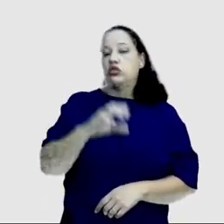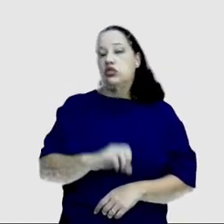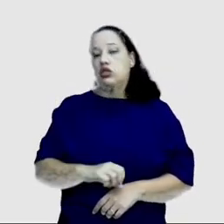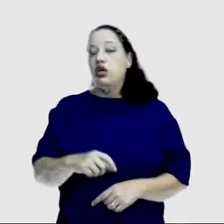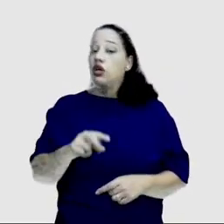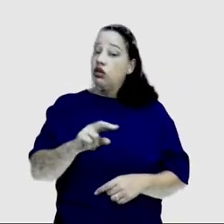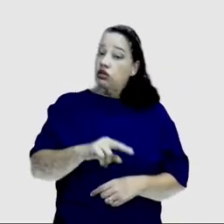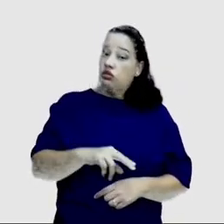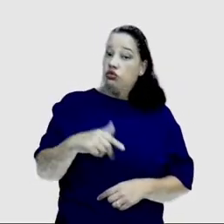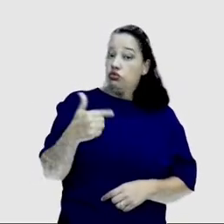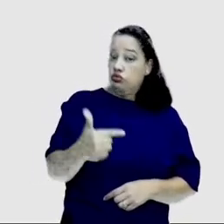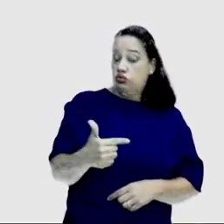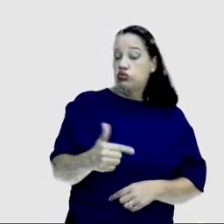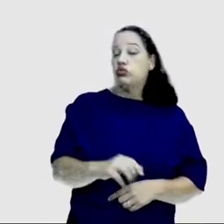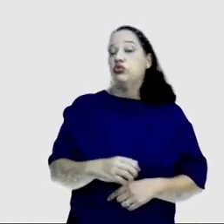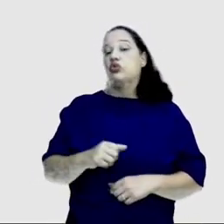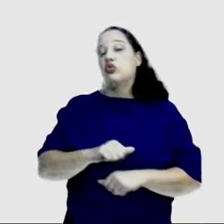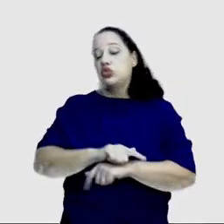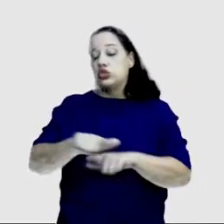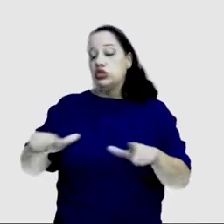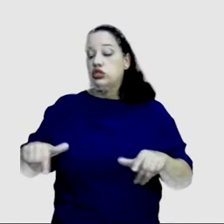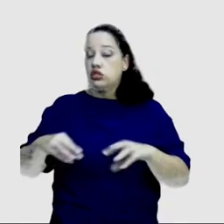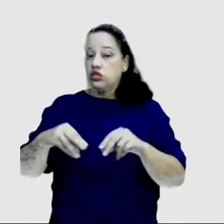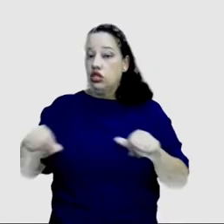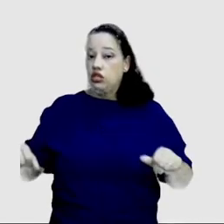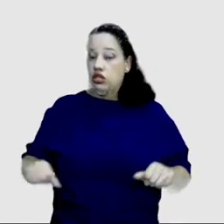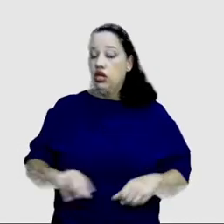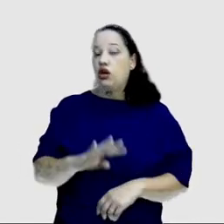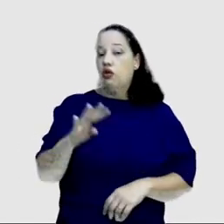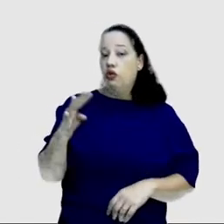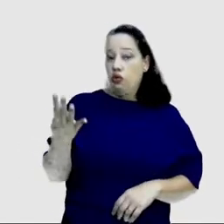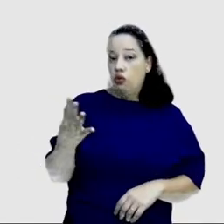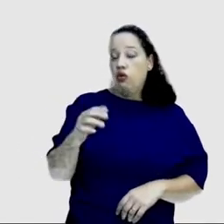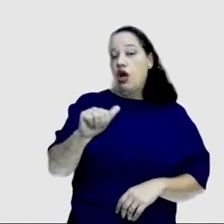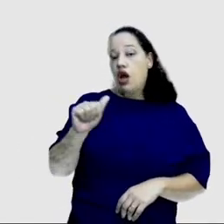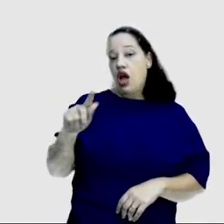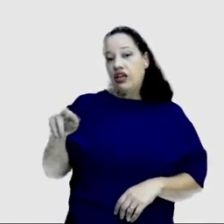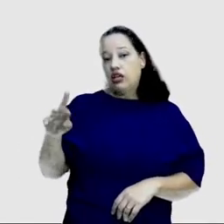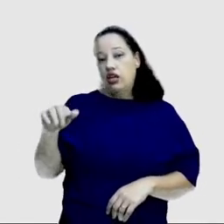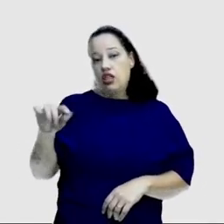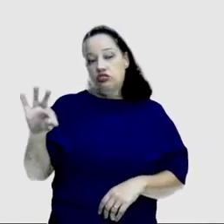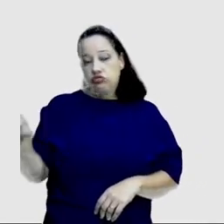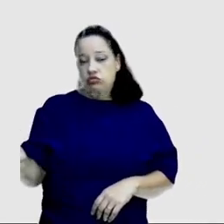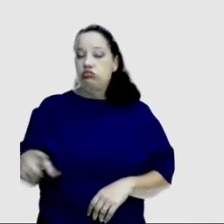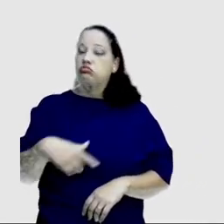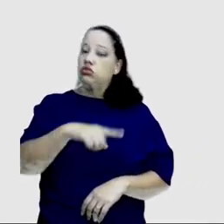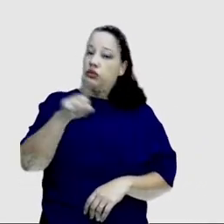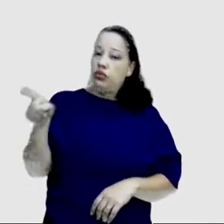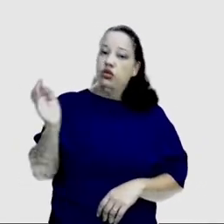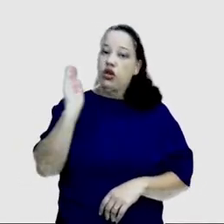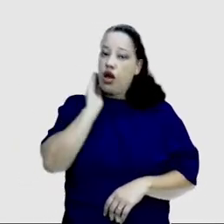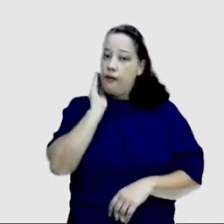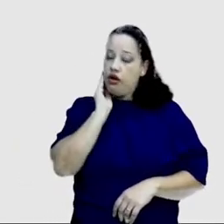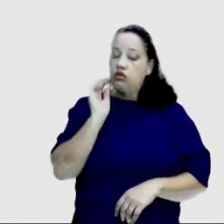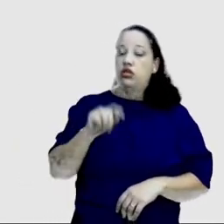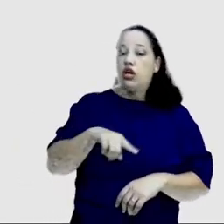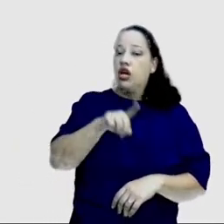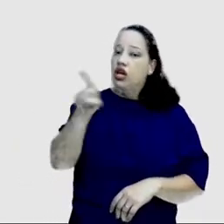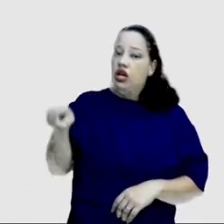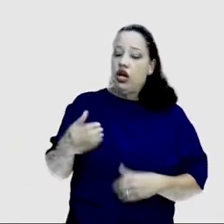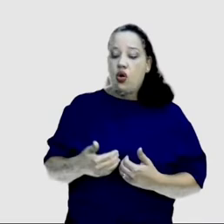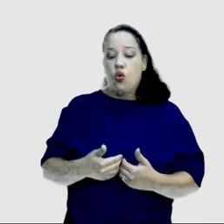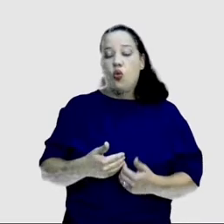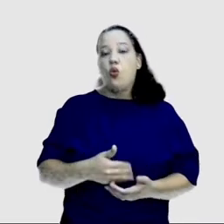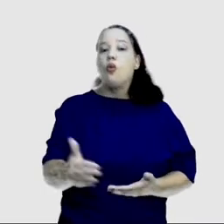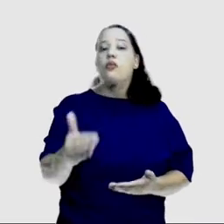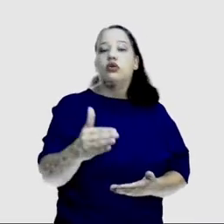sertão, a 3, que é o agreste, e a 4, que é a zona da mata. Então, basicamente, toda a exploração iniciou